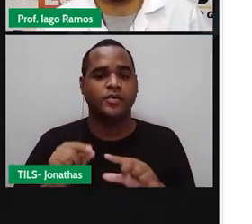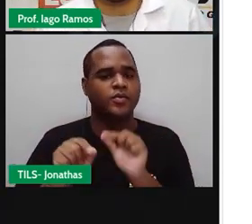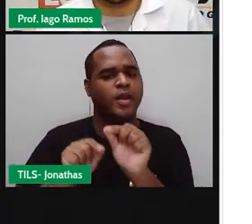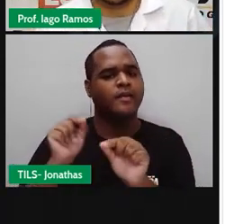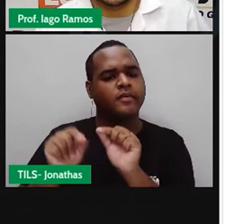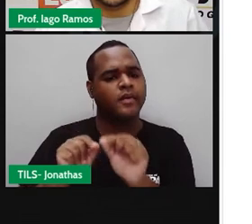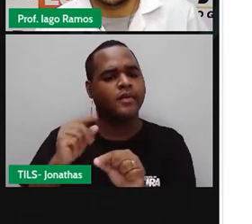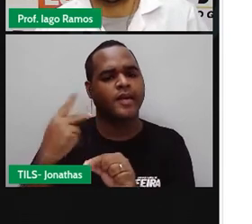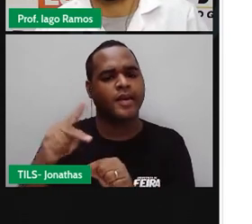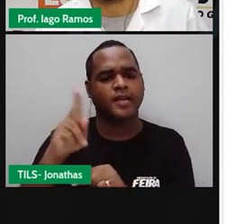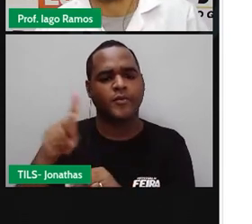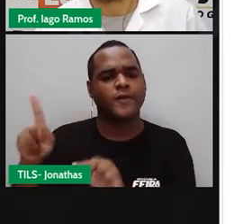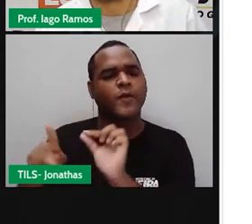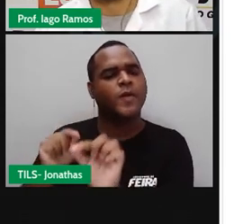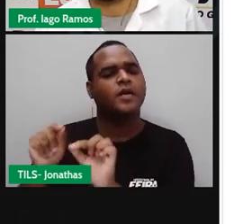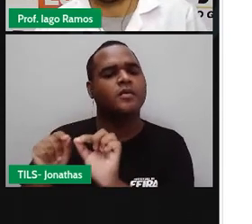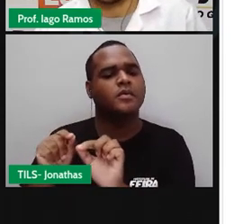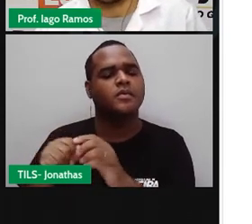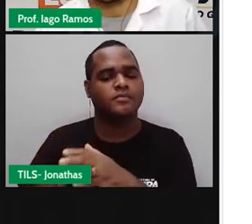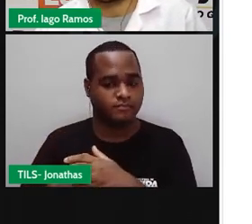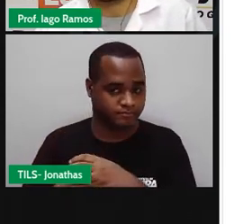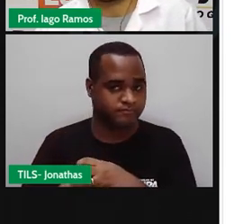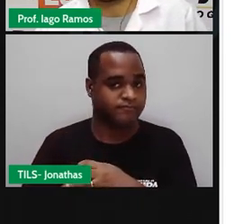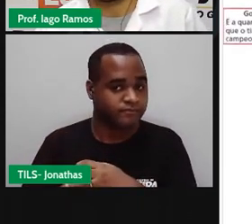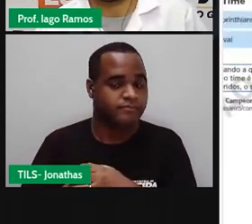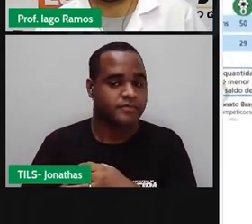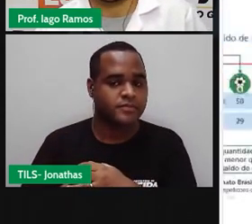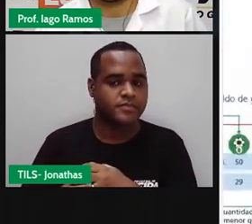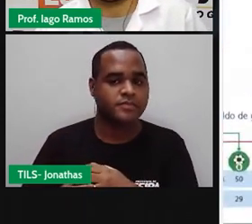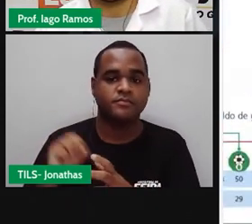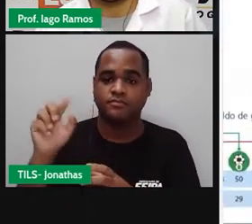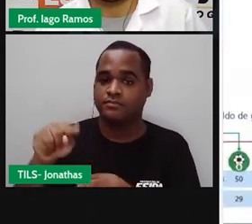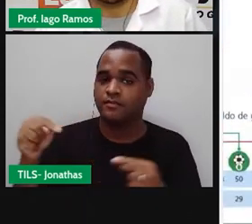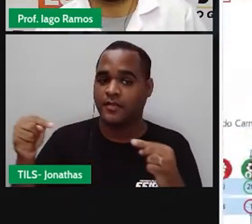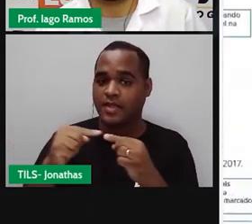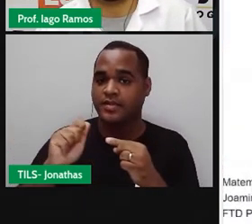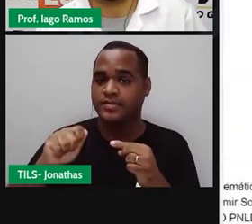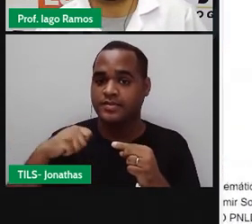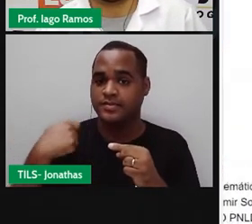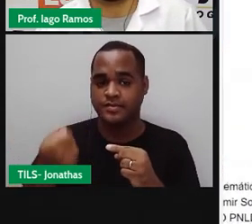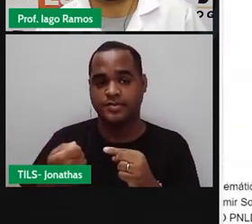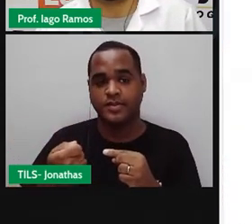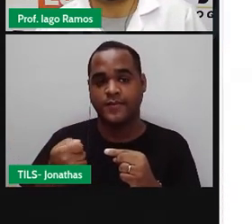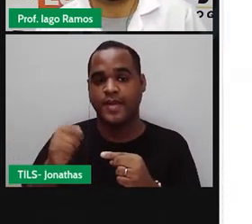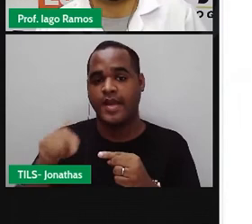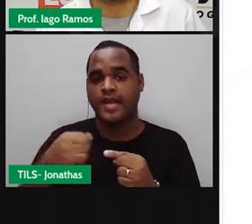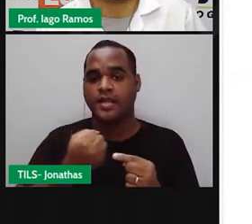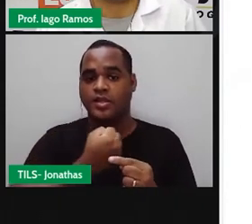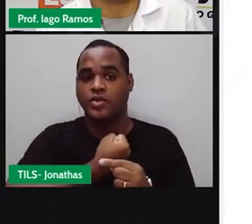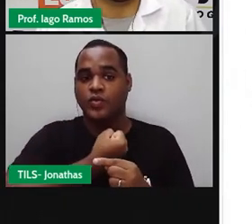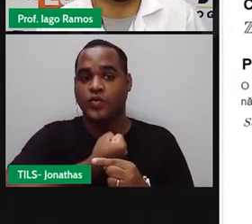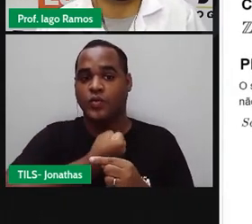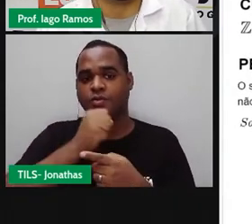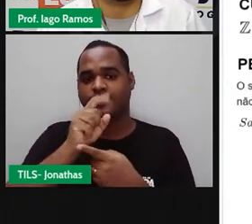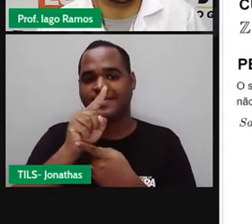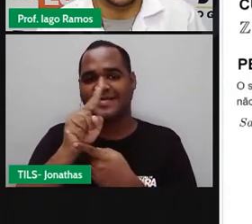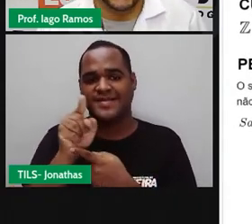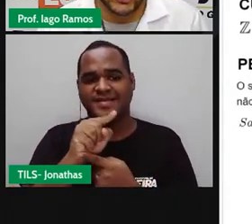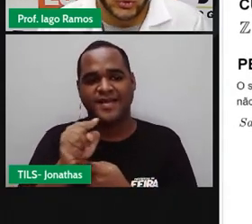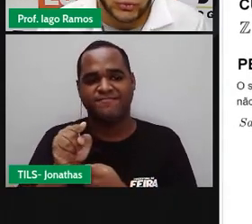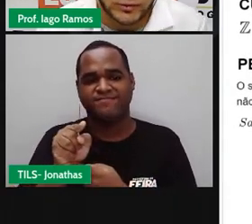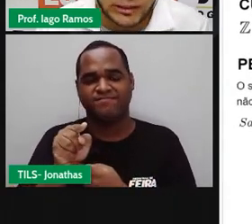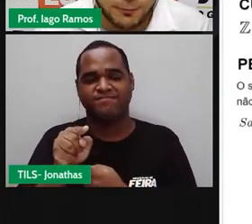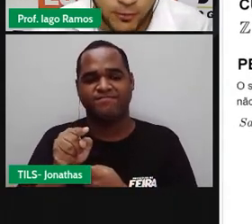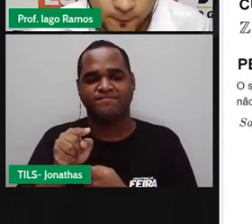são eles, professor? Bom, esses são os chamados números inteiros,